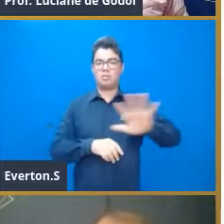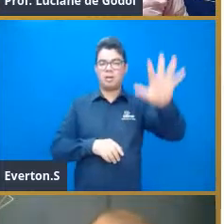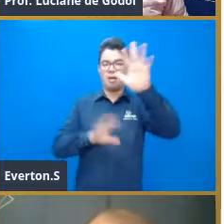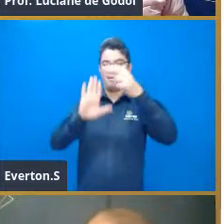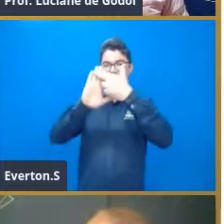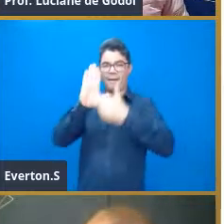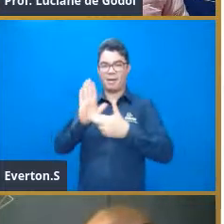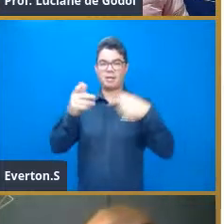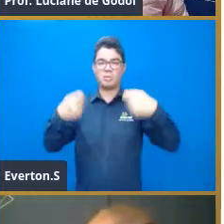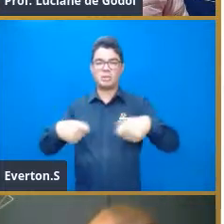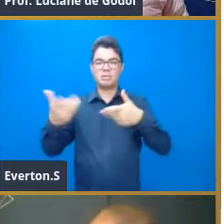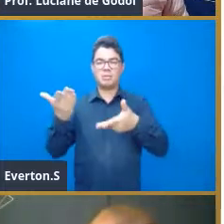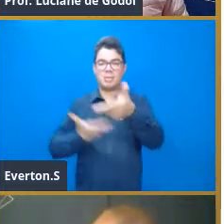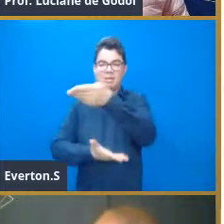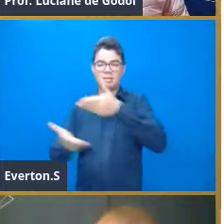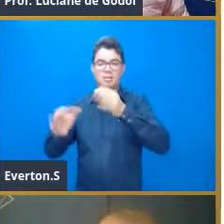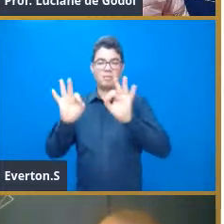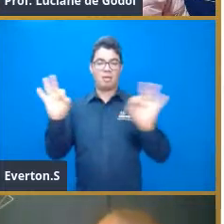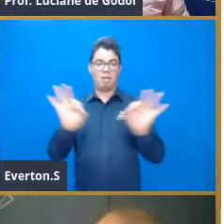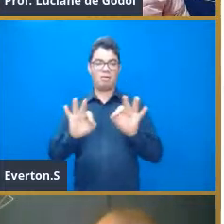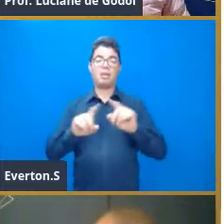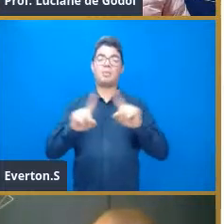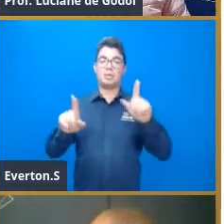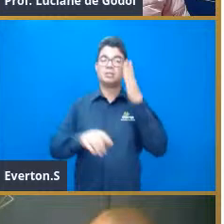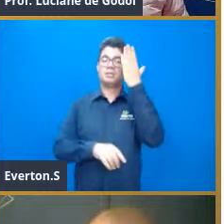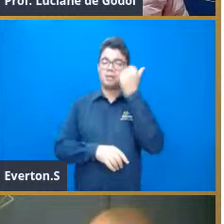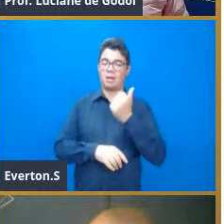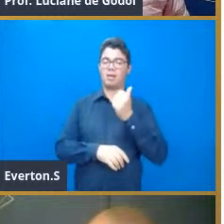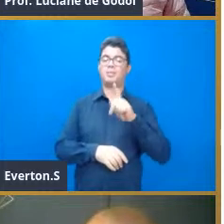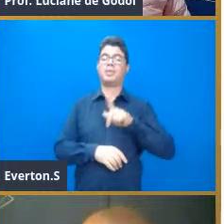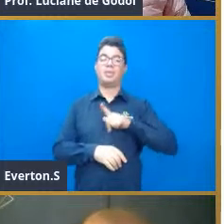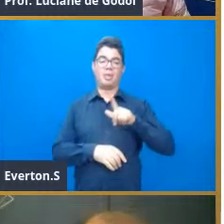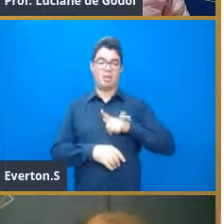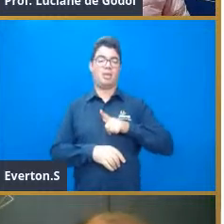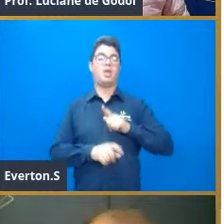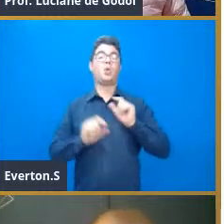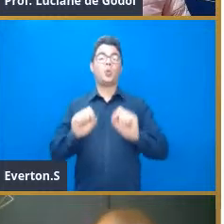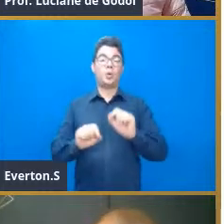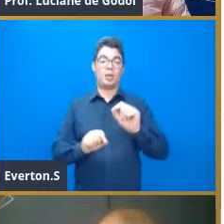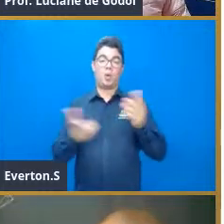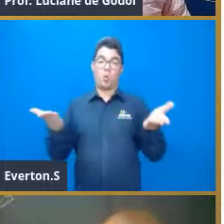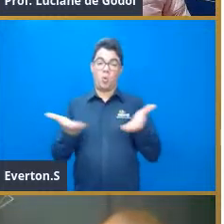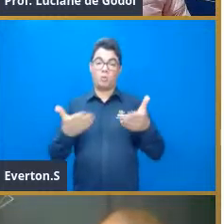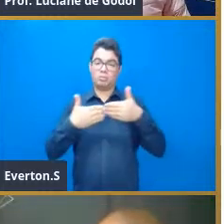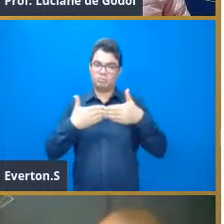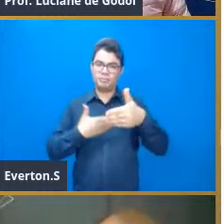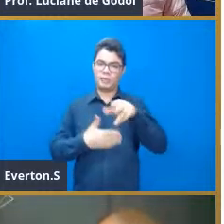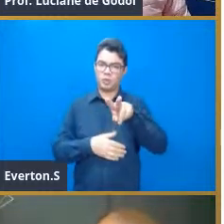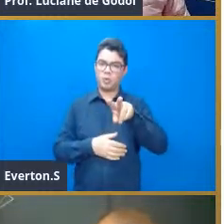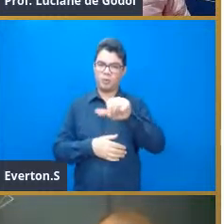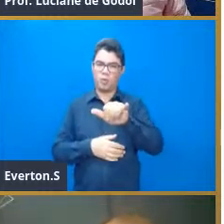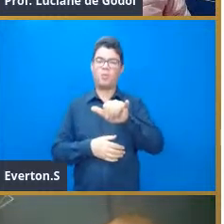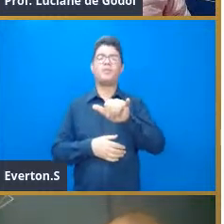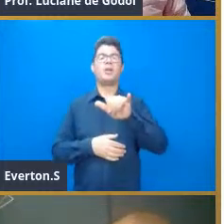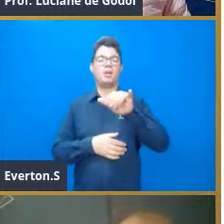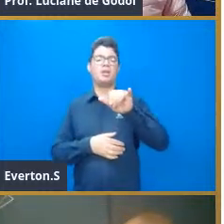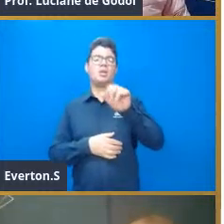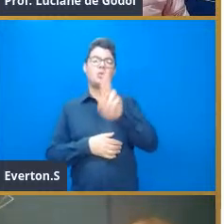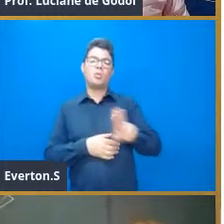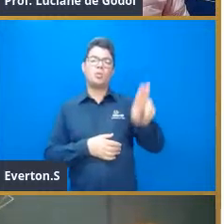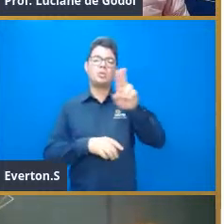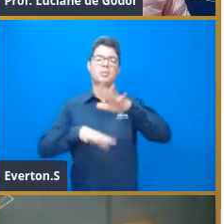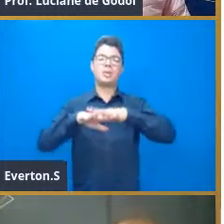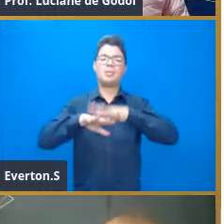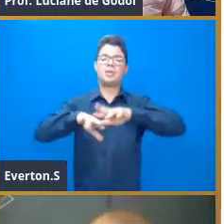precisa de aplicações, mas nós sabemos que nos nossos dias nós utilizamos a matemática, sim, em diversas aplicações.